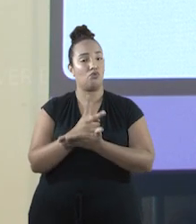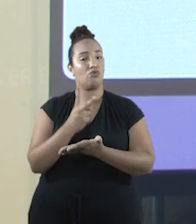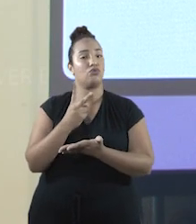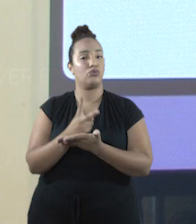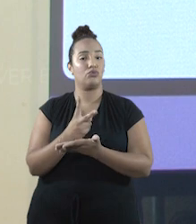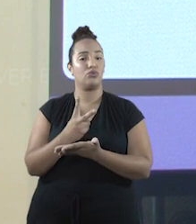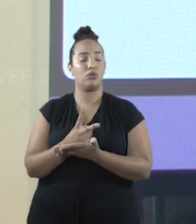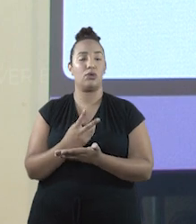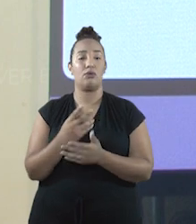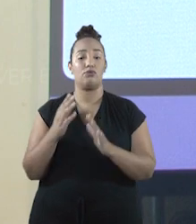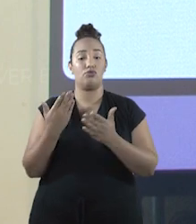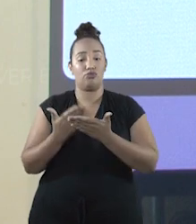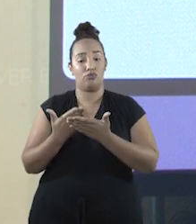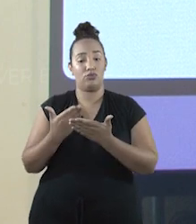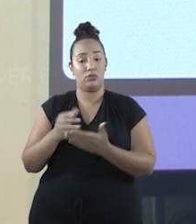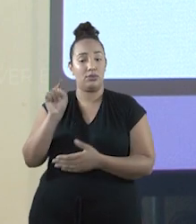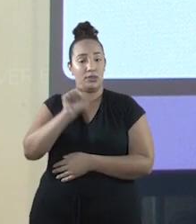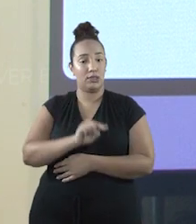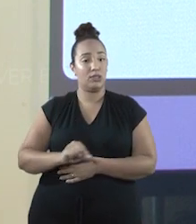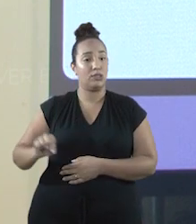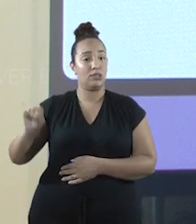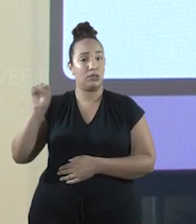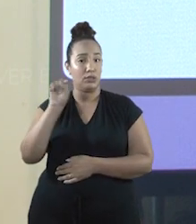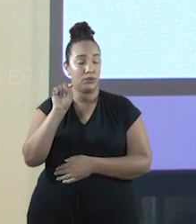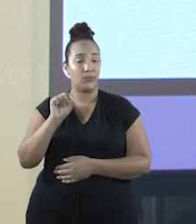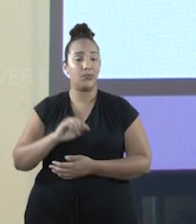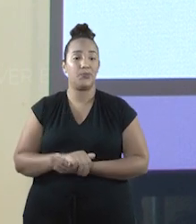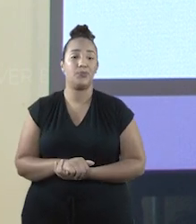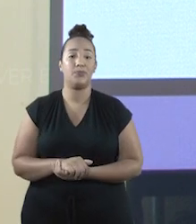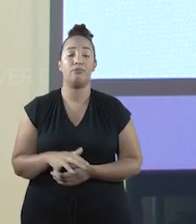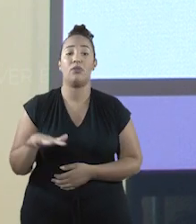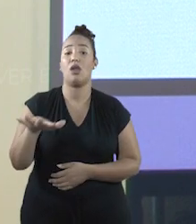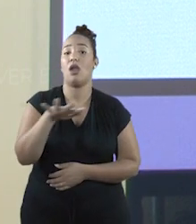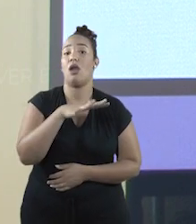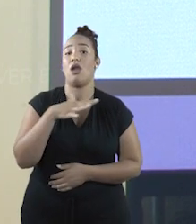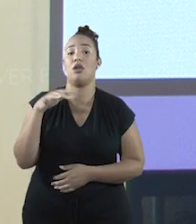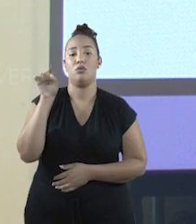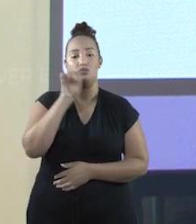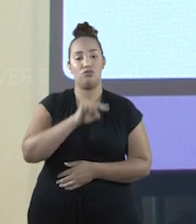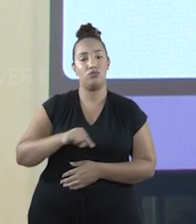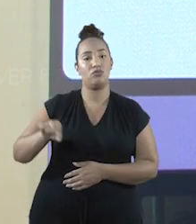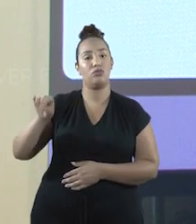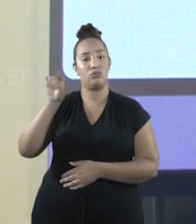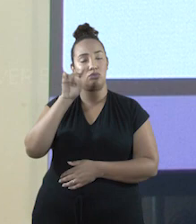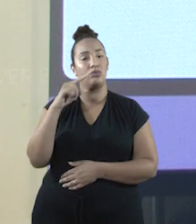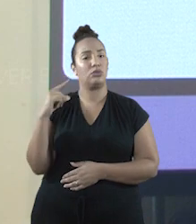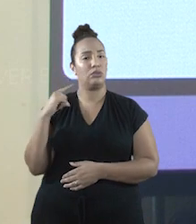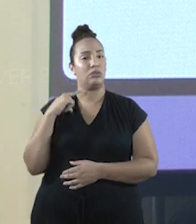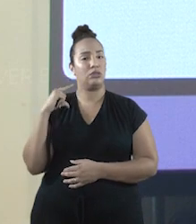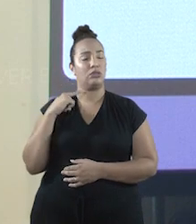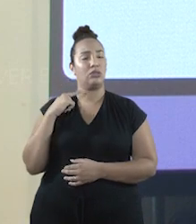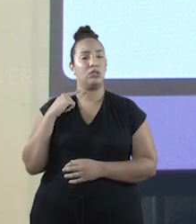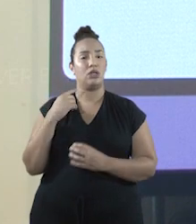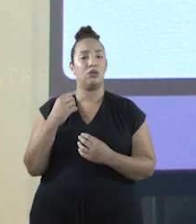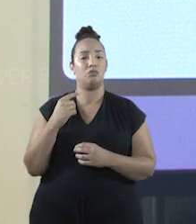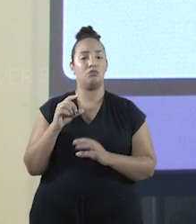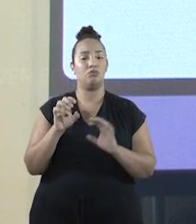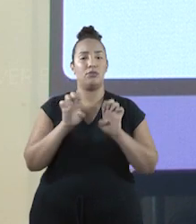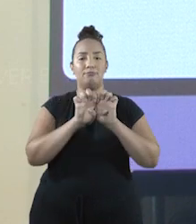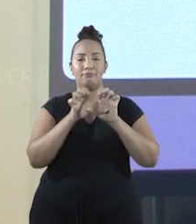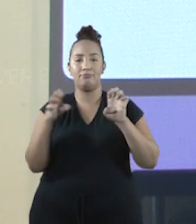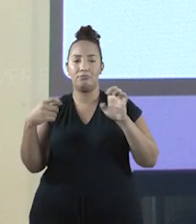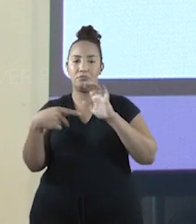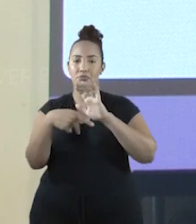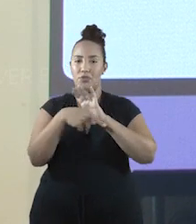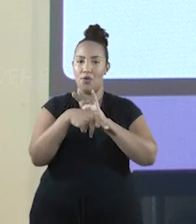aprofundando no círculo. Bom, a área do círculo tem uma forma bem distinta das demais